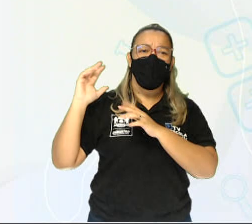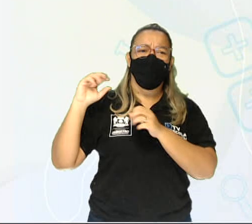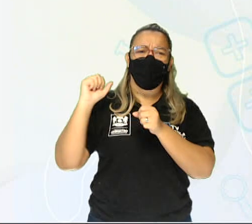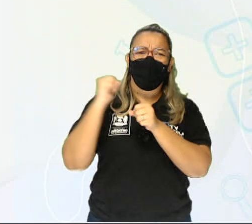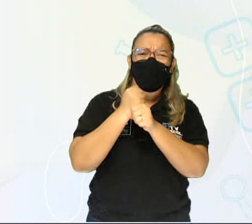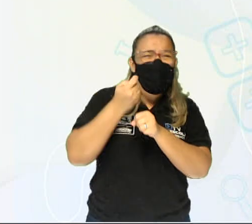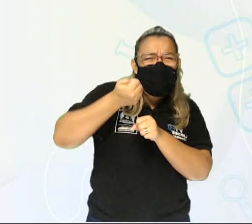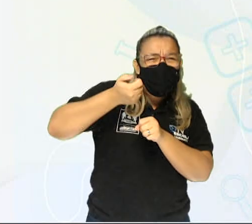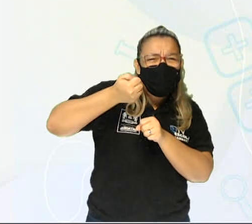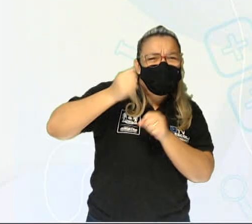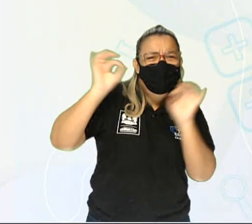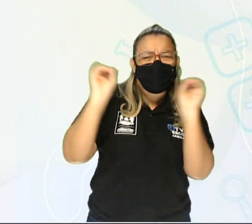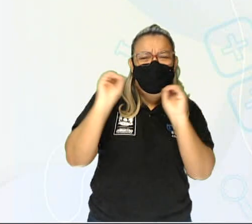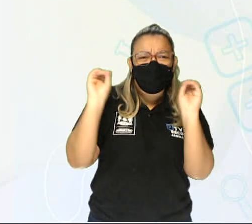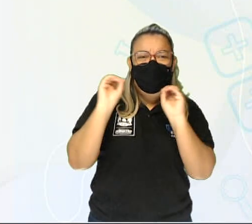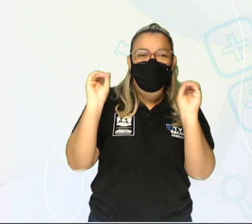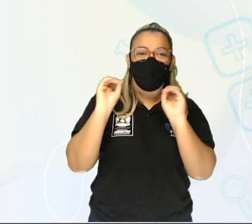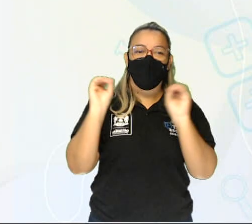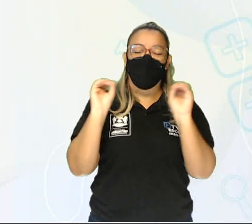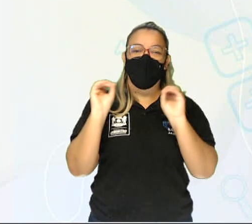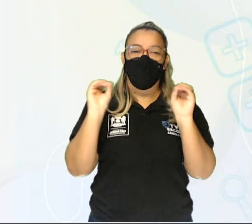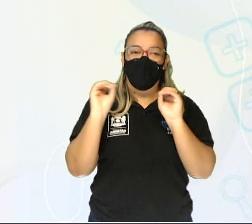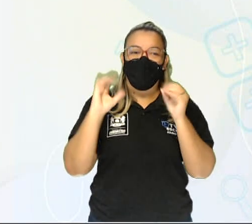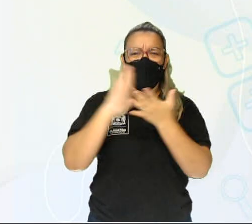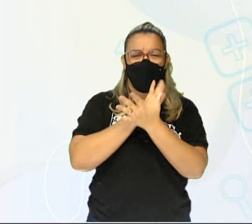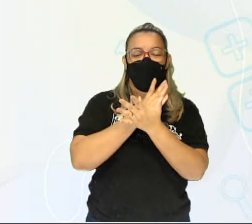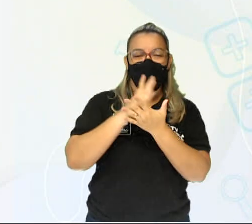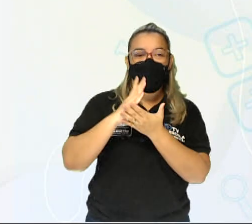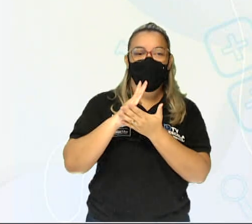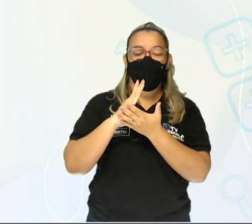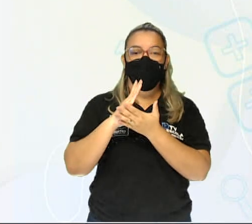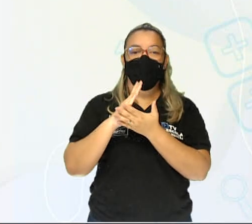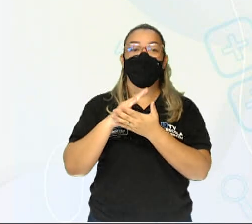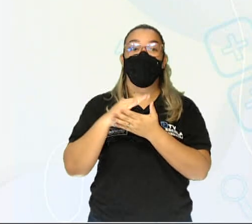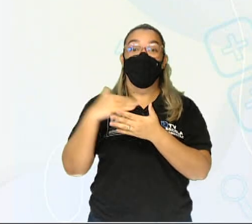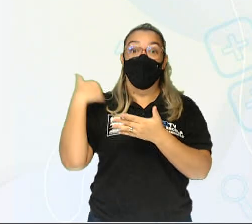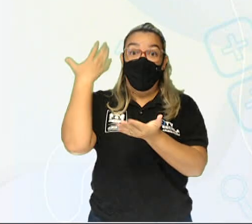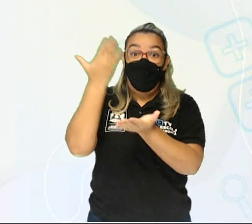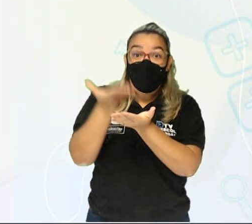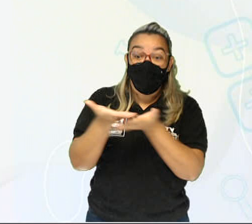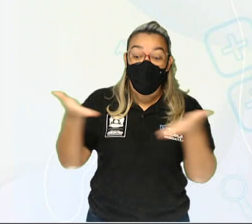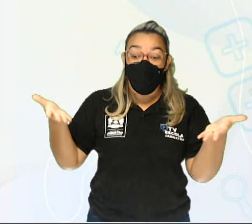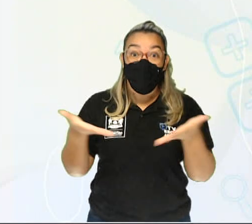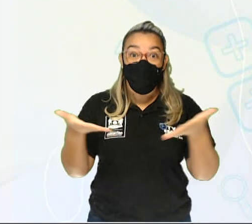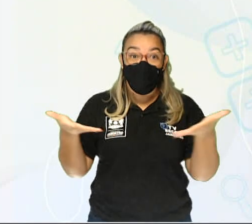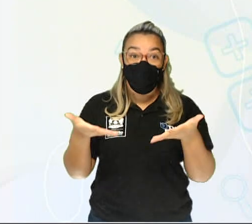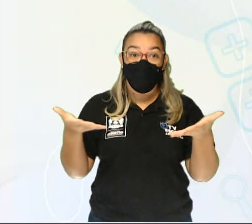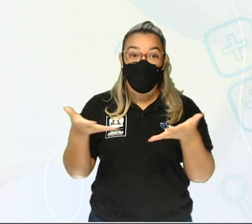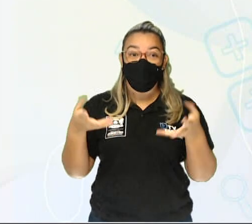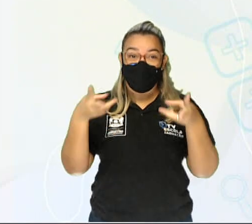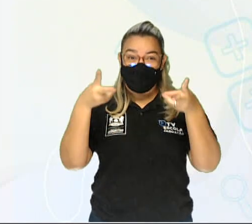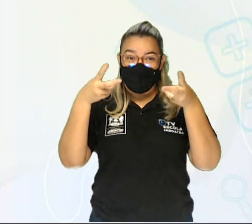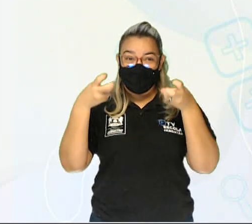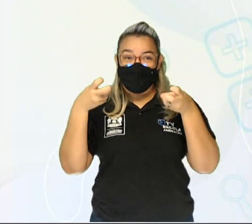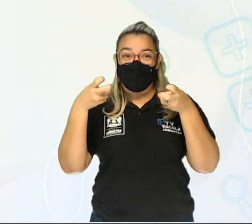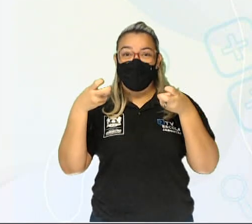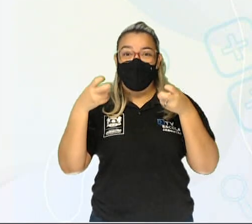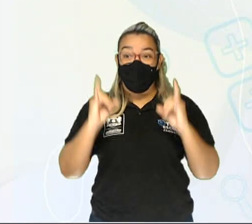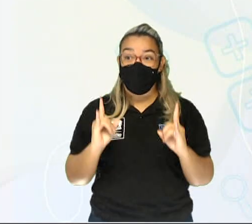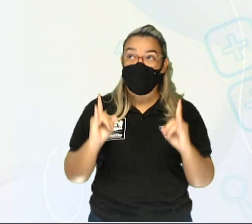aliás, quase nenhuma, ou nenhuma, em algumas situações. E, atualmente, a praia com vários